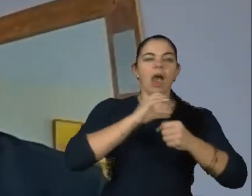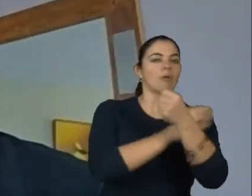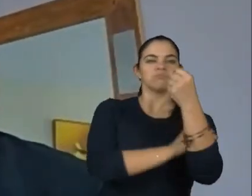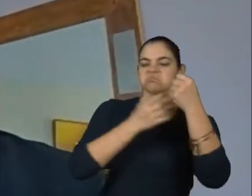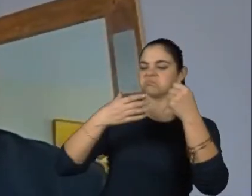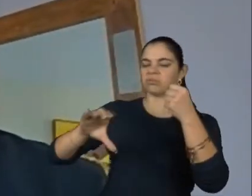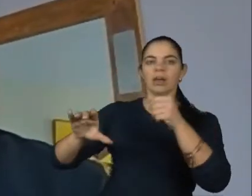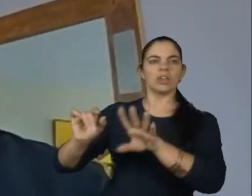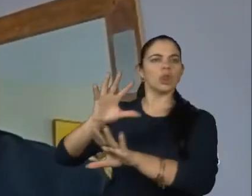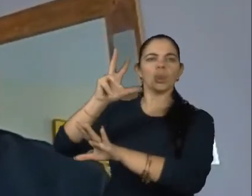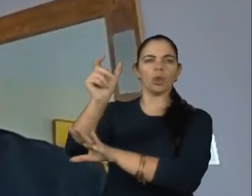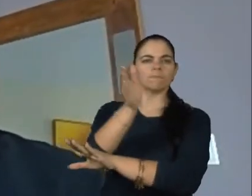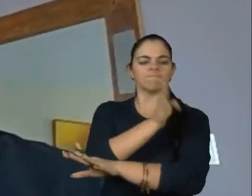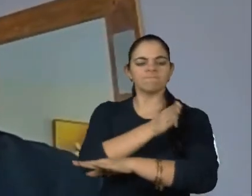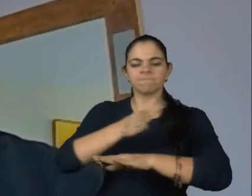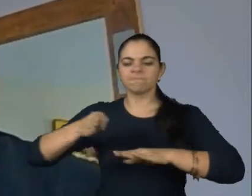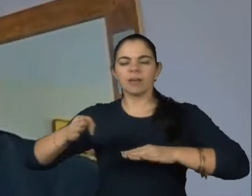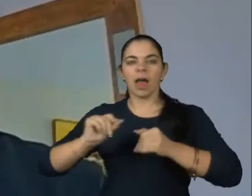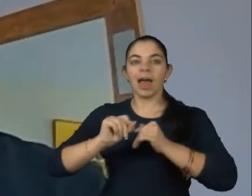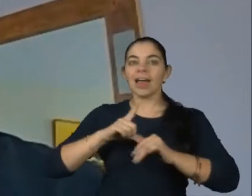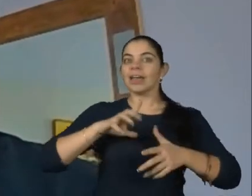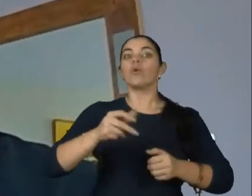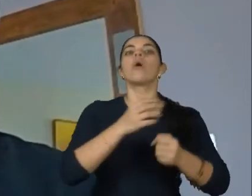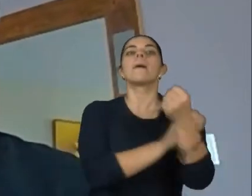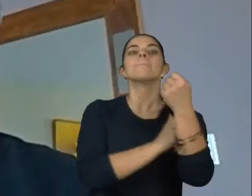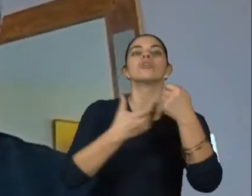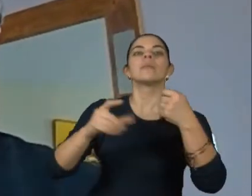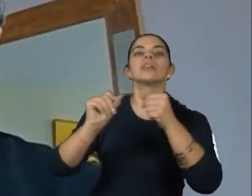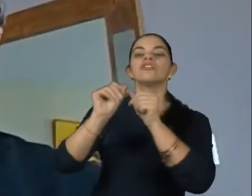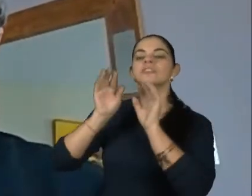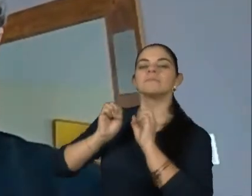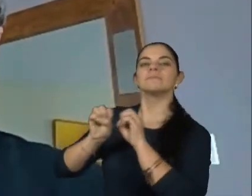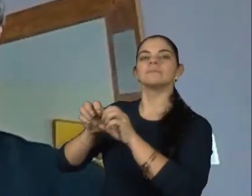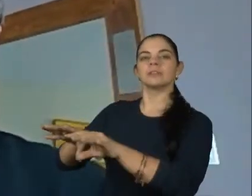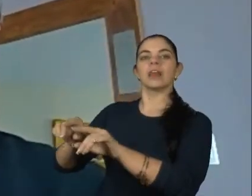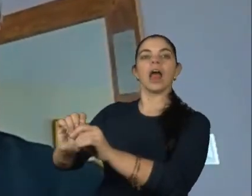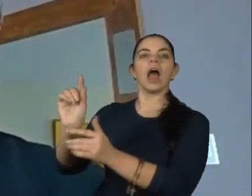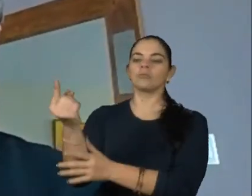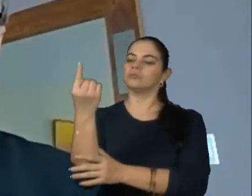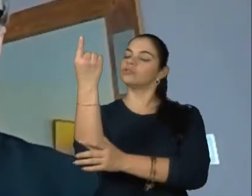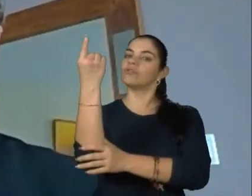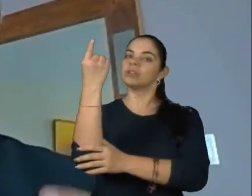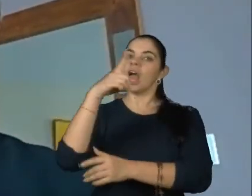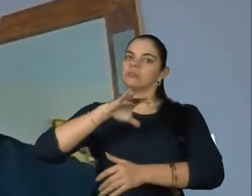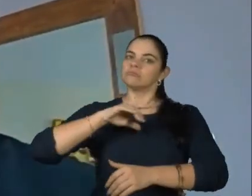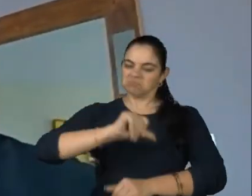situação. E esse empoderamento era no sentido de construir alguém com autoconfiança suficiente